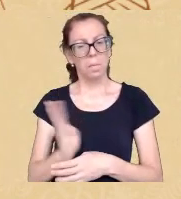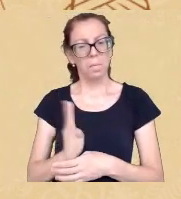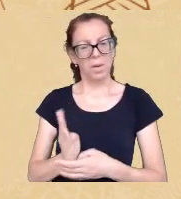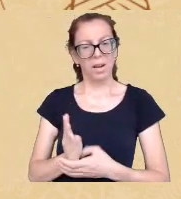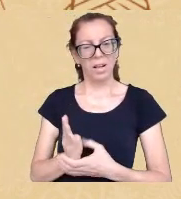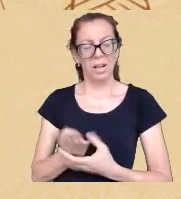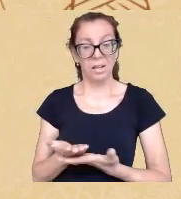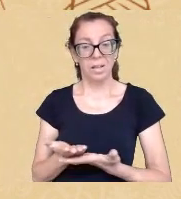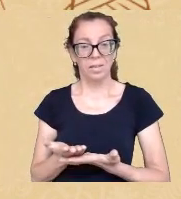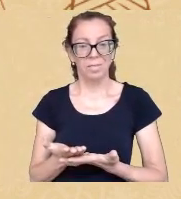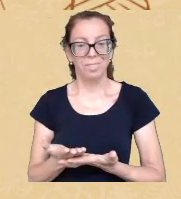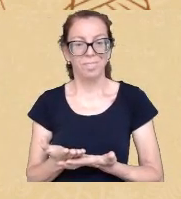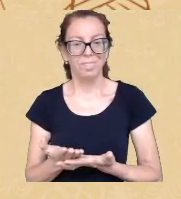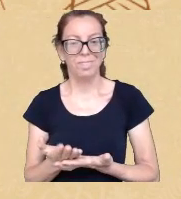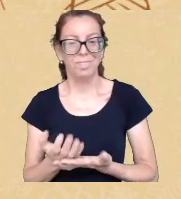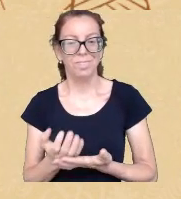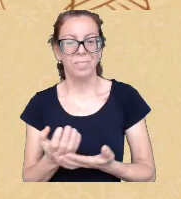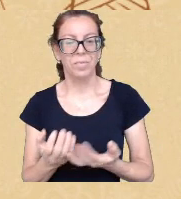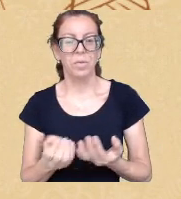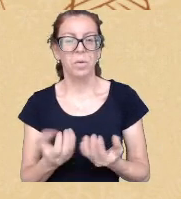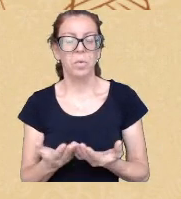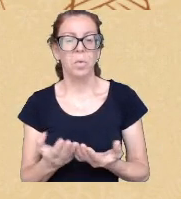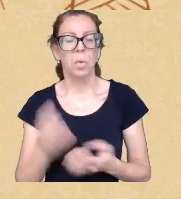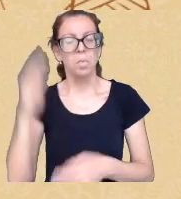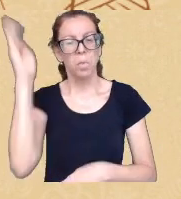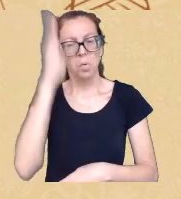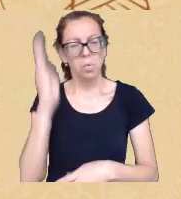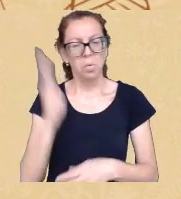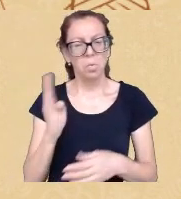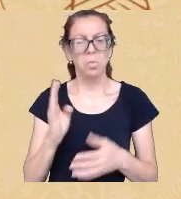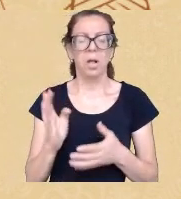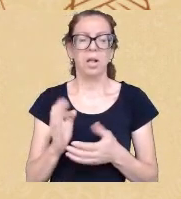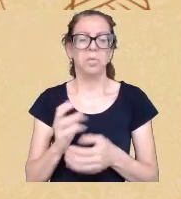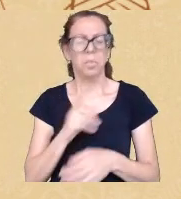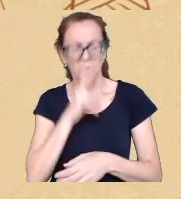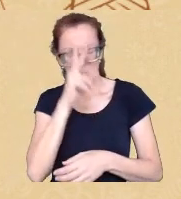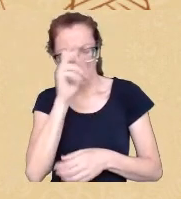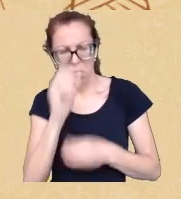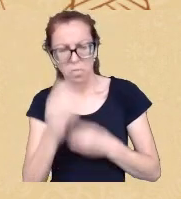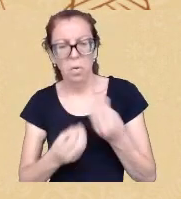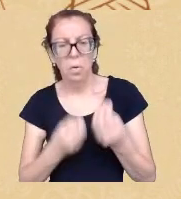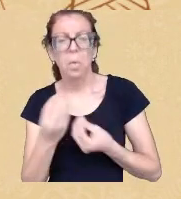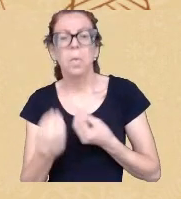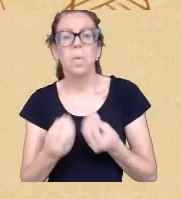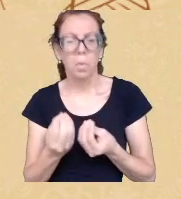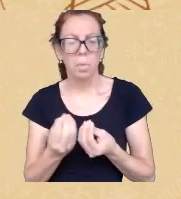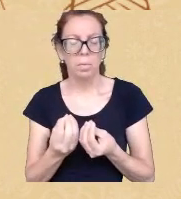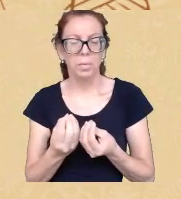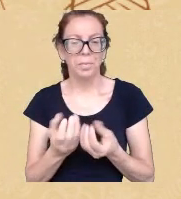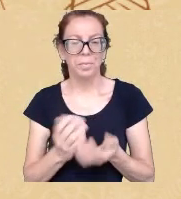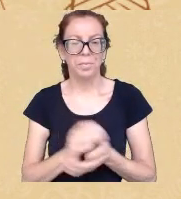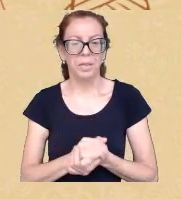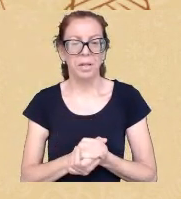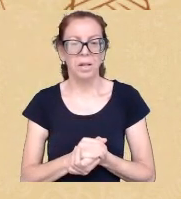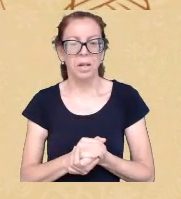estruturado como um Estado como uma República esse negócio territorialmente falando me parece que é